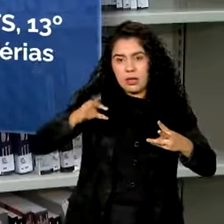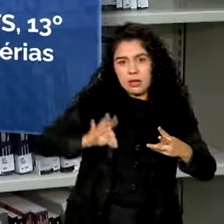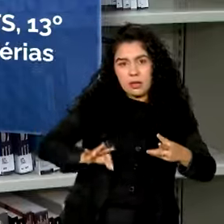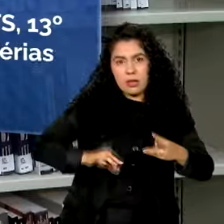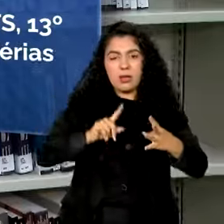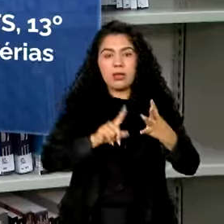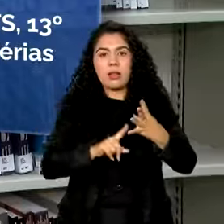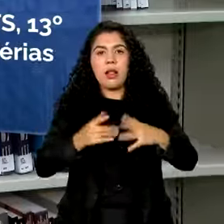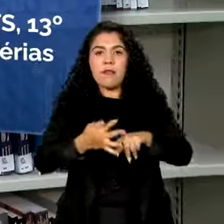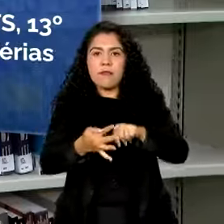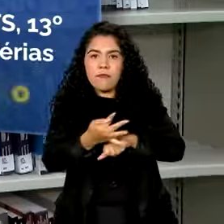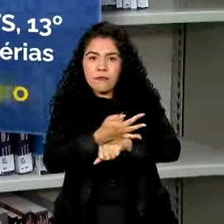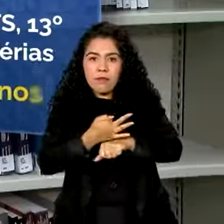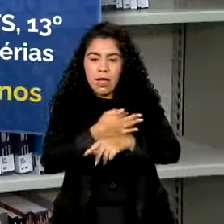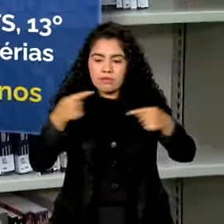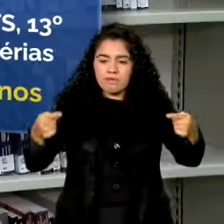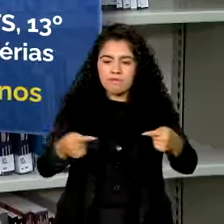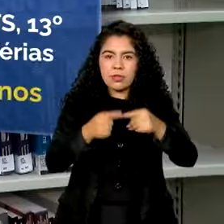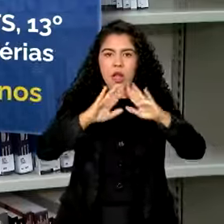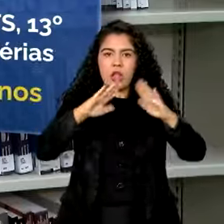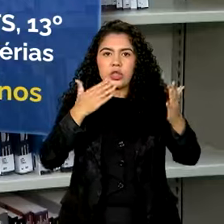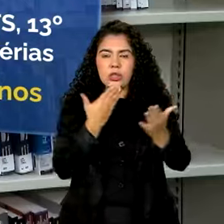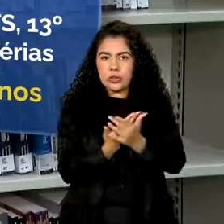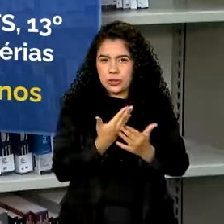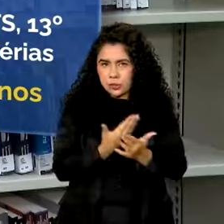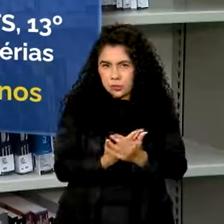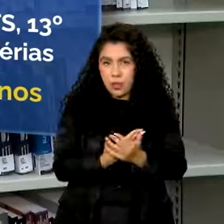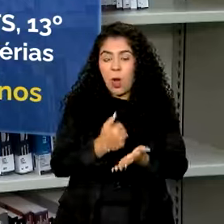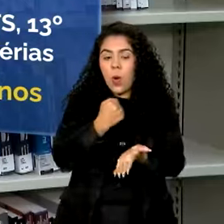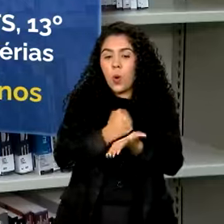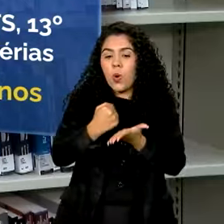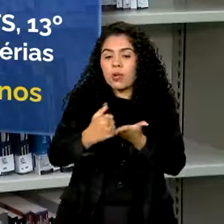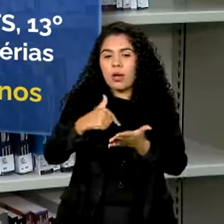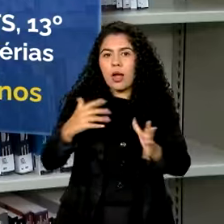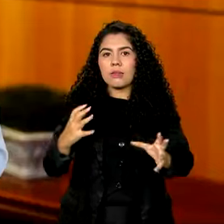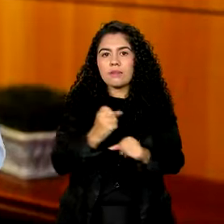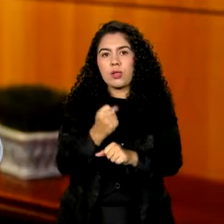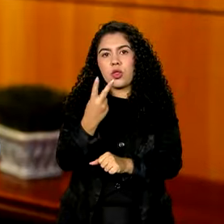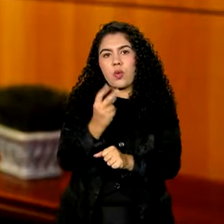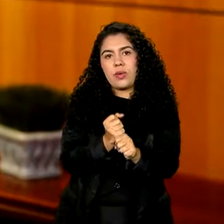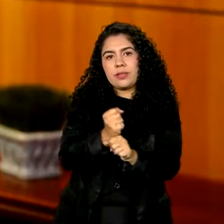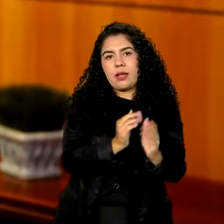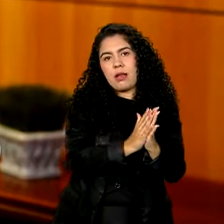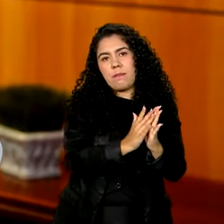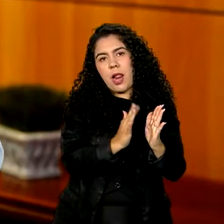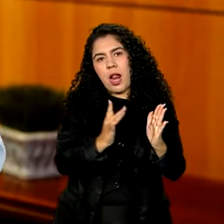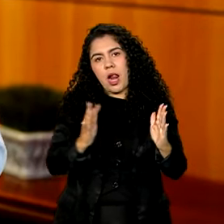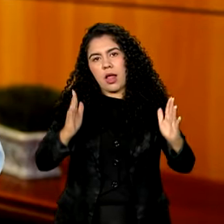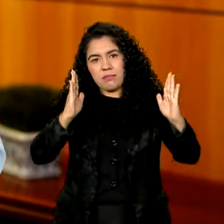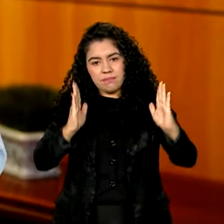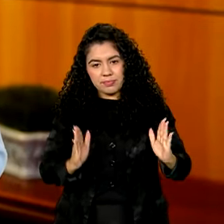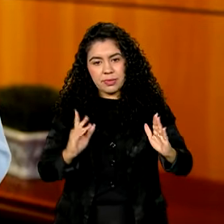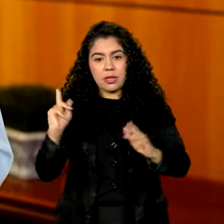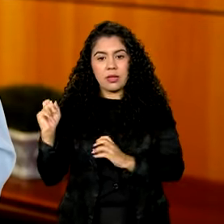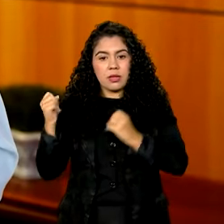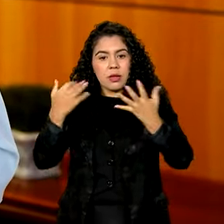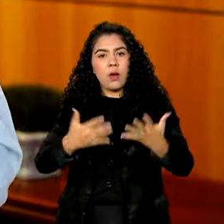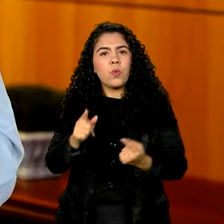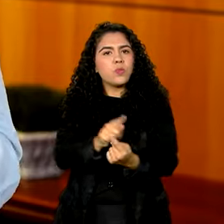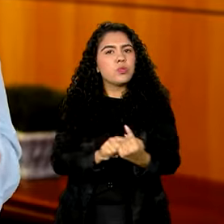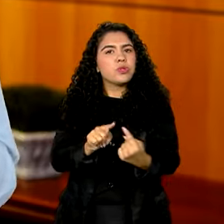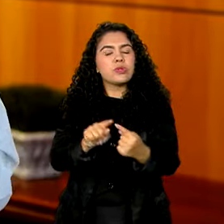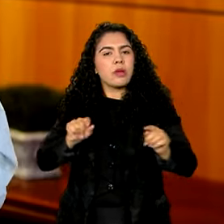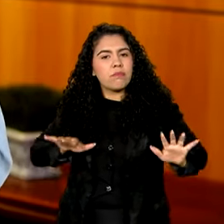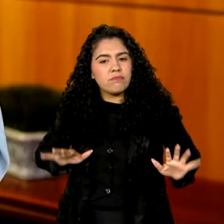coincidentes com as férias escolares. O contrato é de até dois anos. Investir no potencial produtivo da juventude